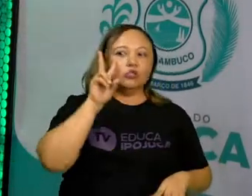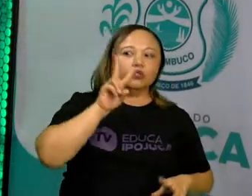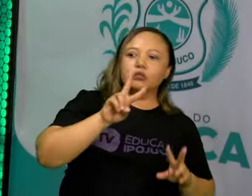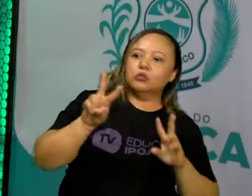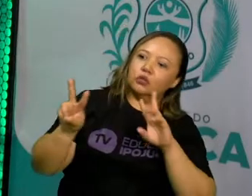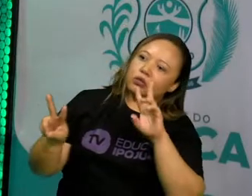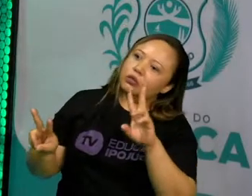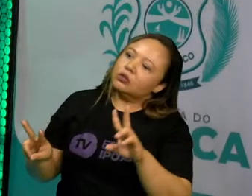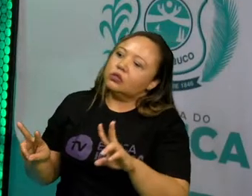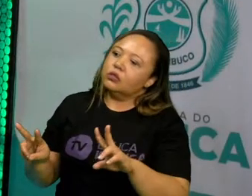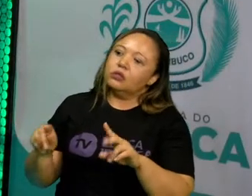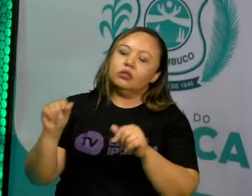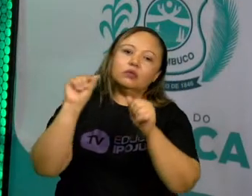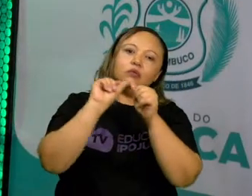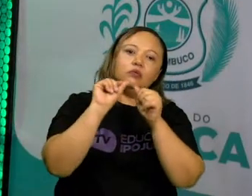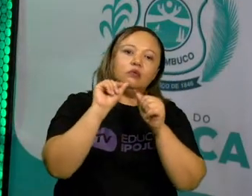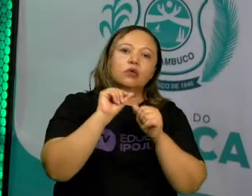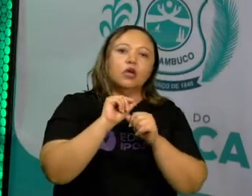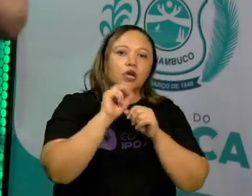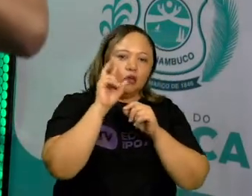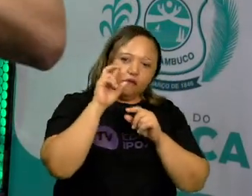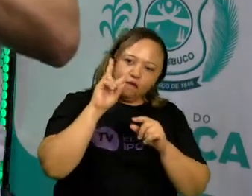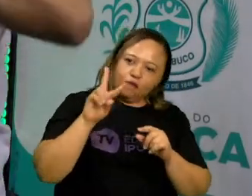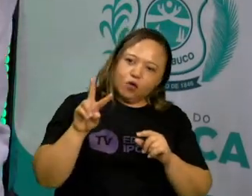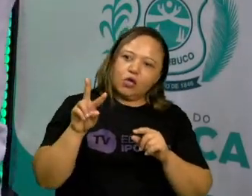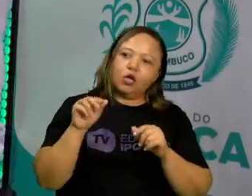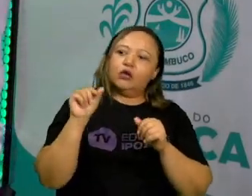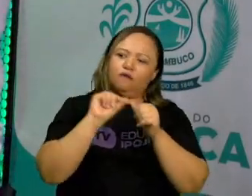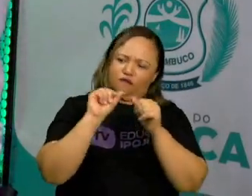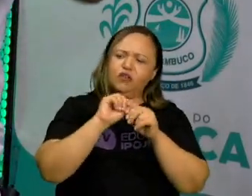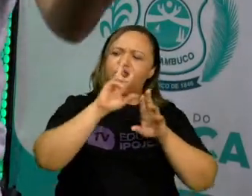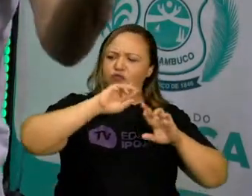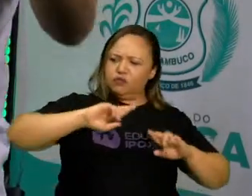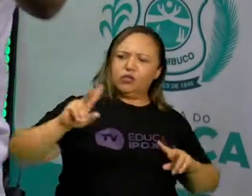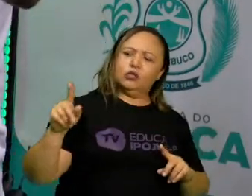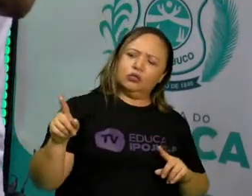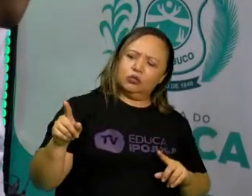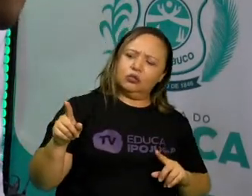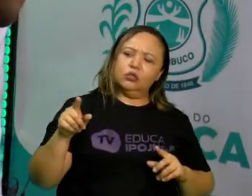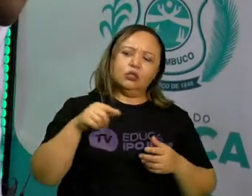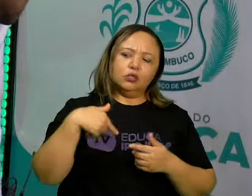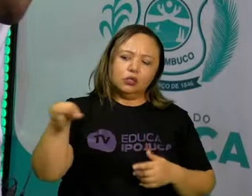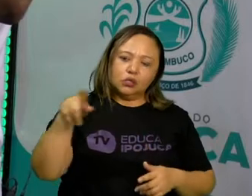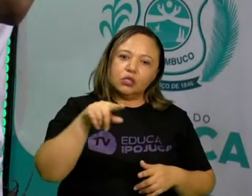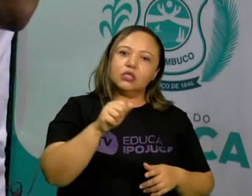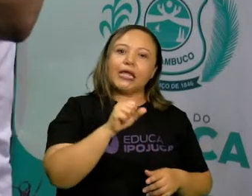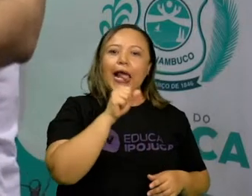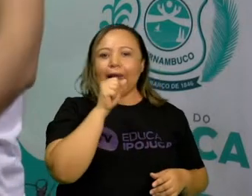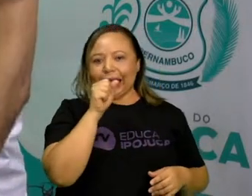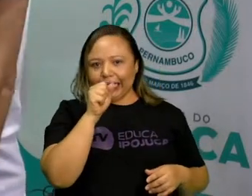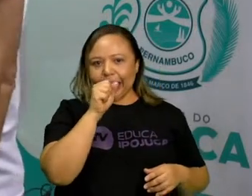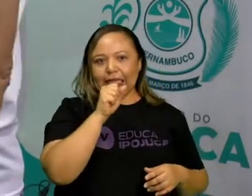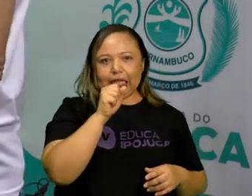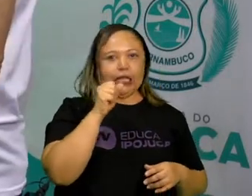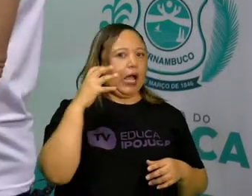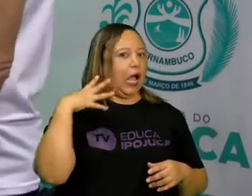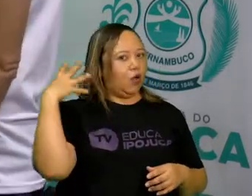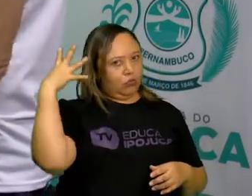chega para a gente. Ok? Está falando muito de forma, mas de conteúdo também. Ok?